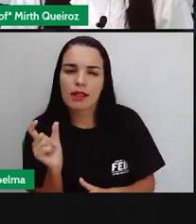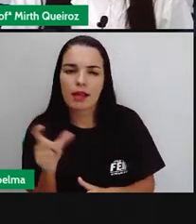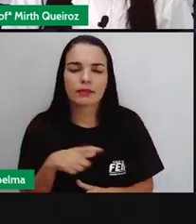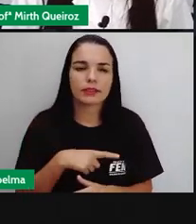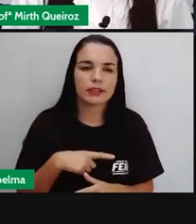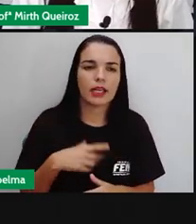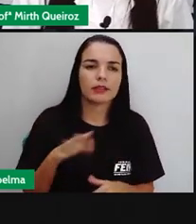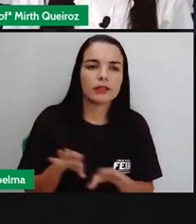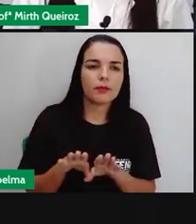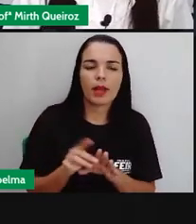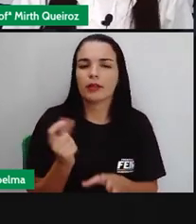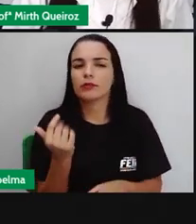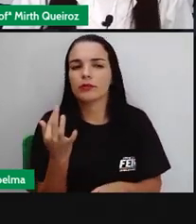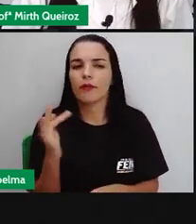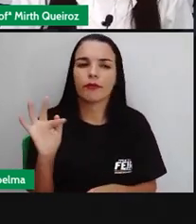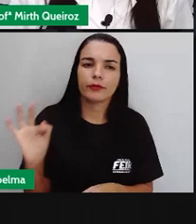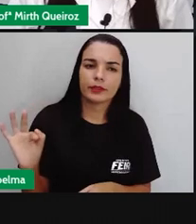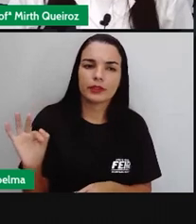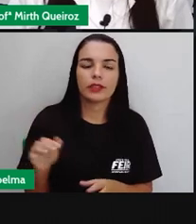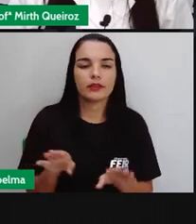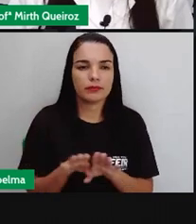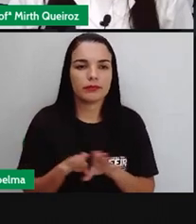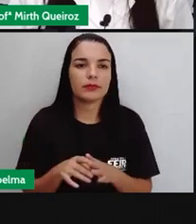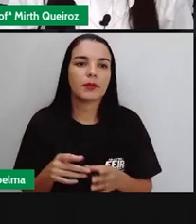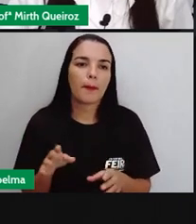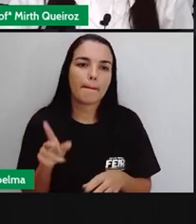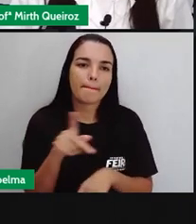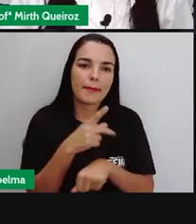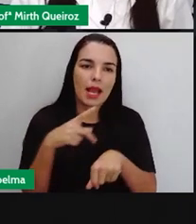Algumas palavras que vieram aí desses países.